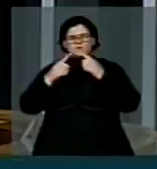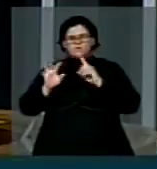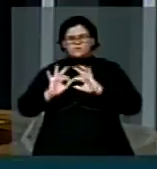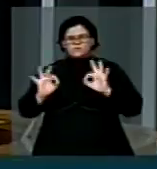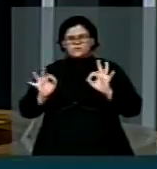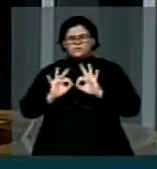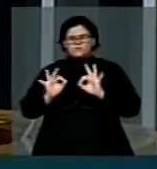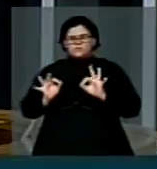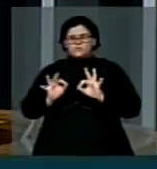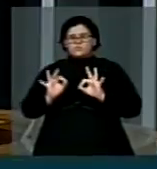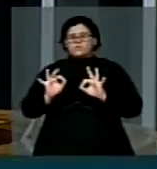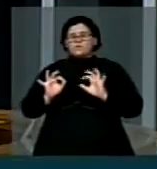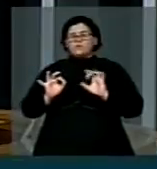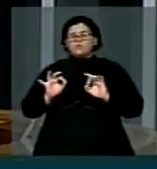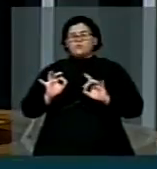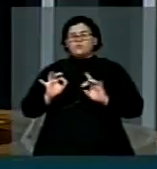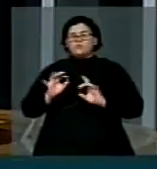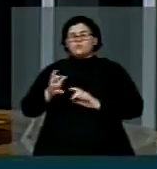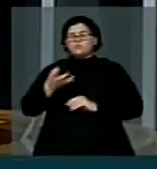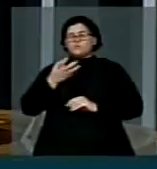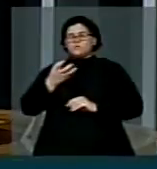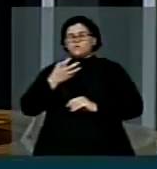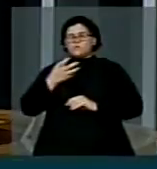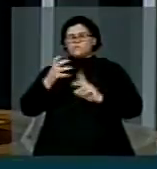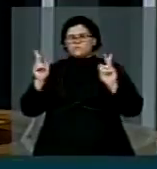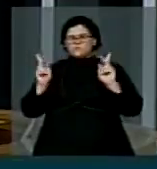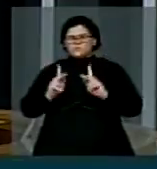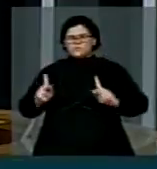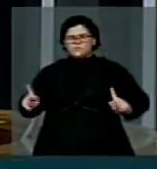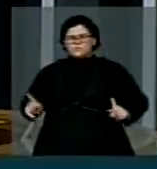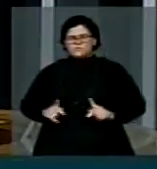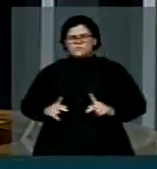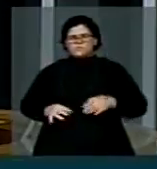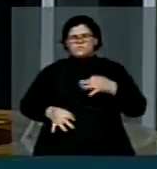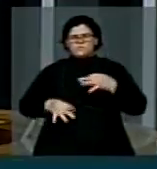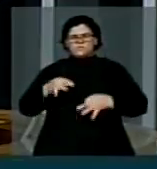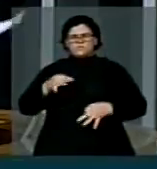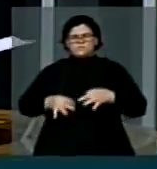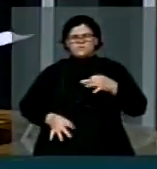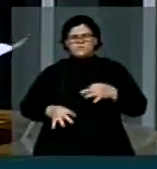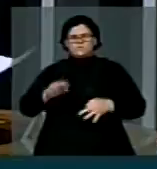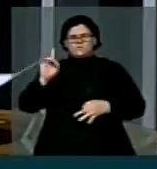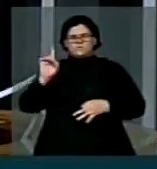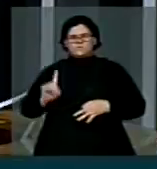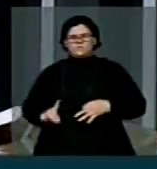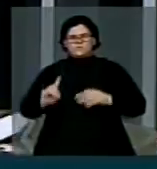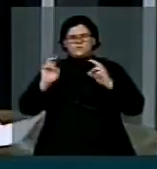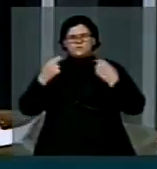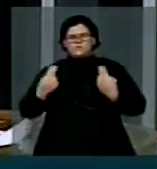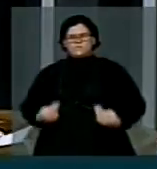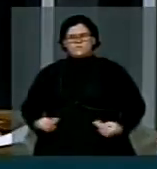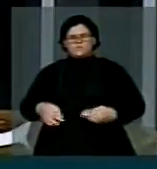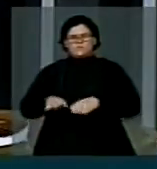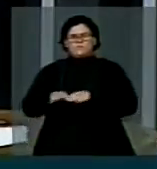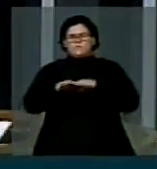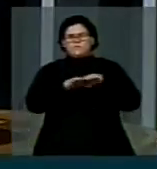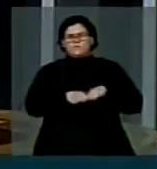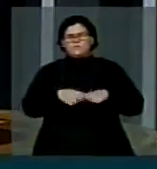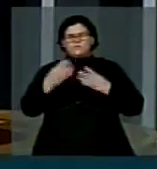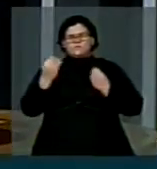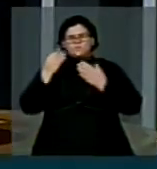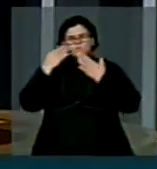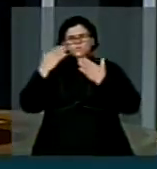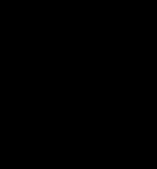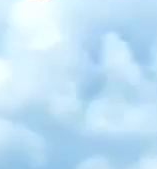cometido algum ato. O que nós queremos é paz, justiça e direitos humanos para todos. Muito obrigada.